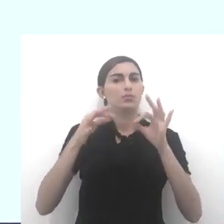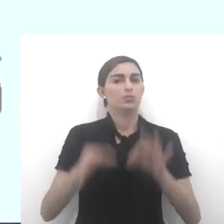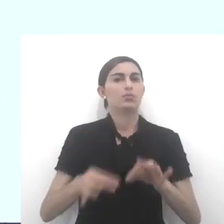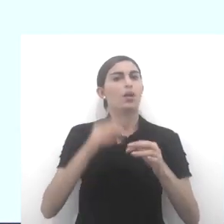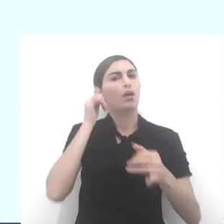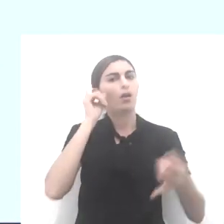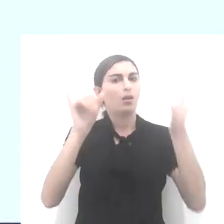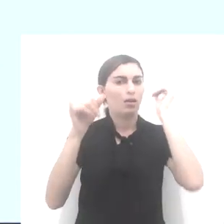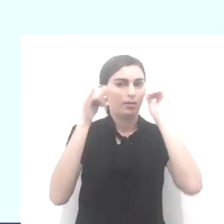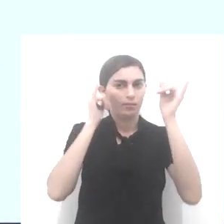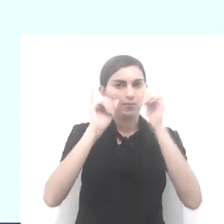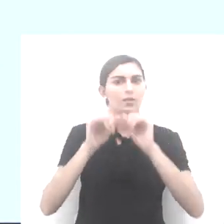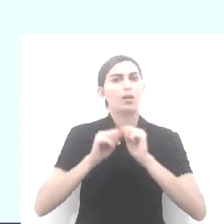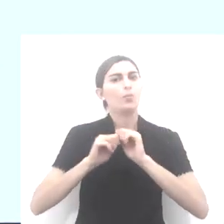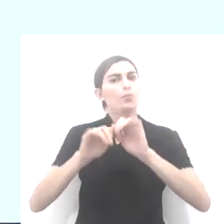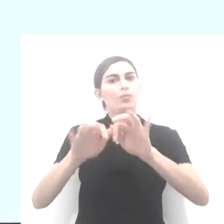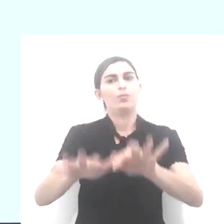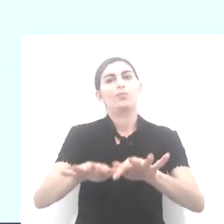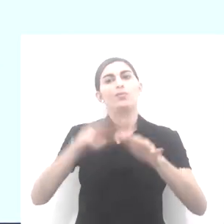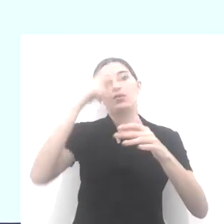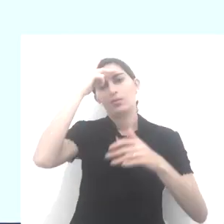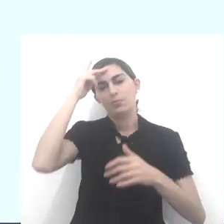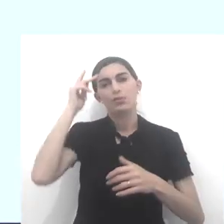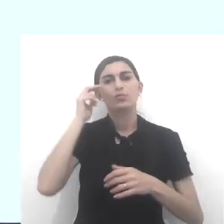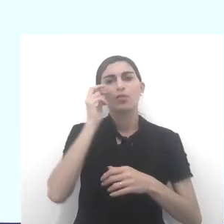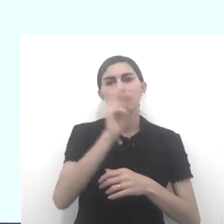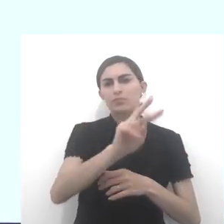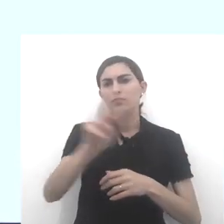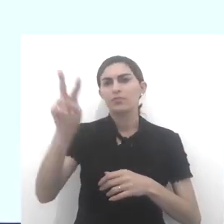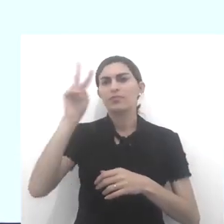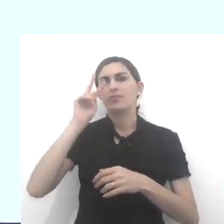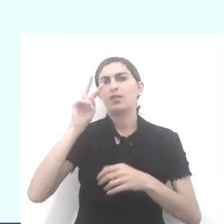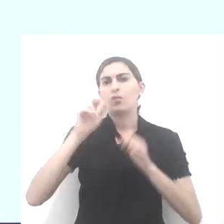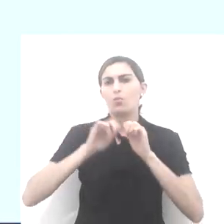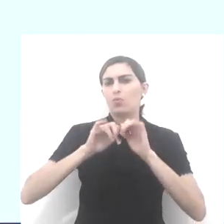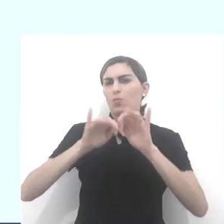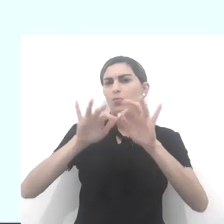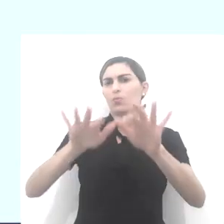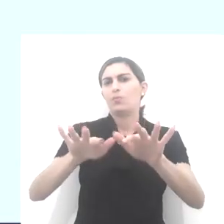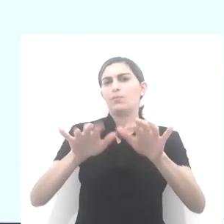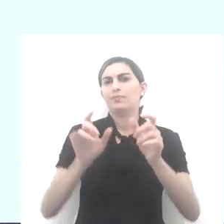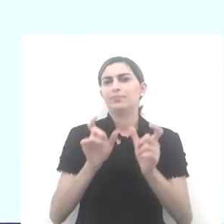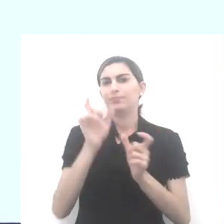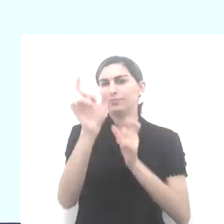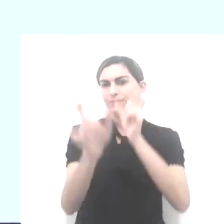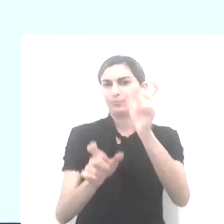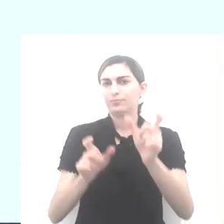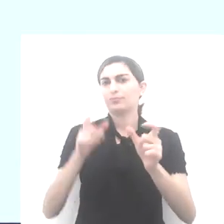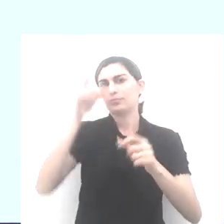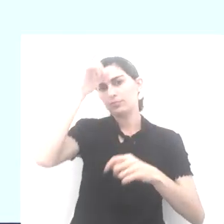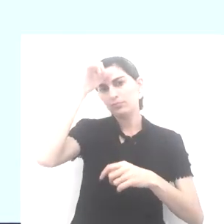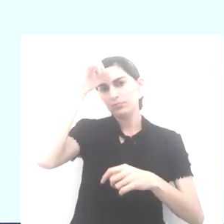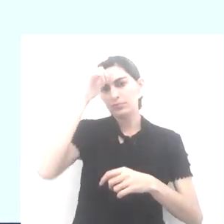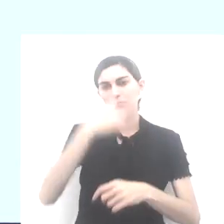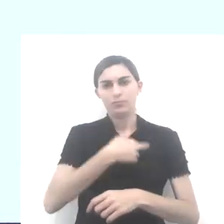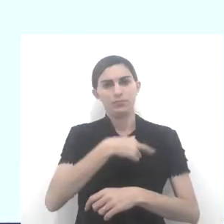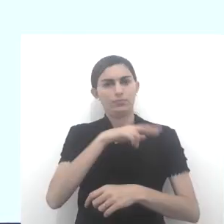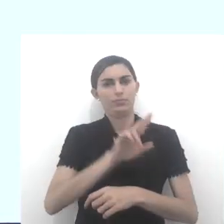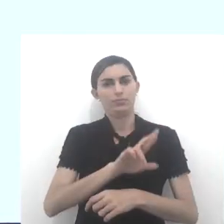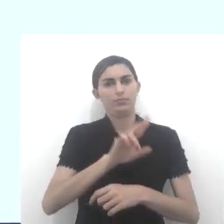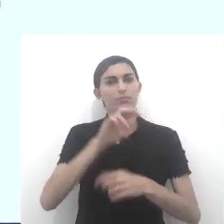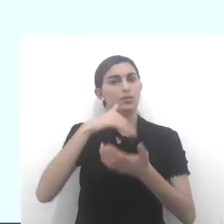evitar justamente isso. Você vê o quê? A questão da força da palavra, do líder